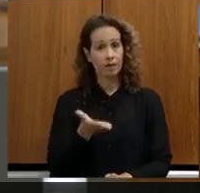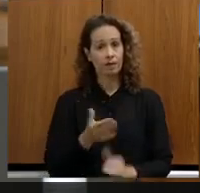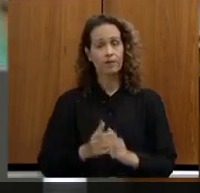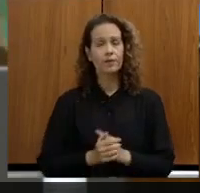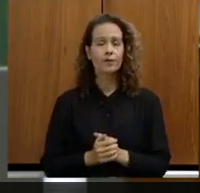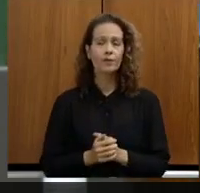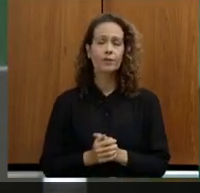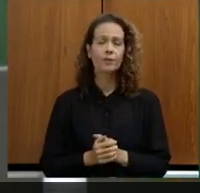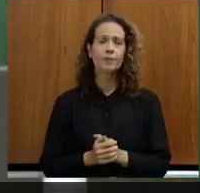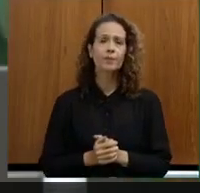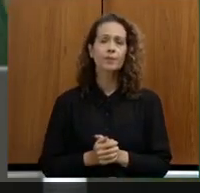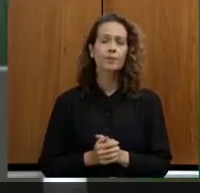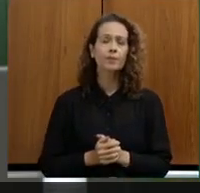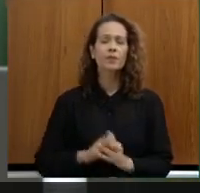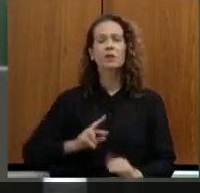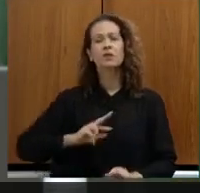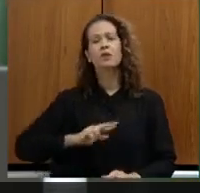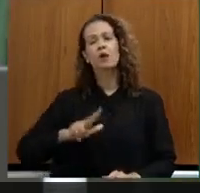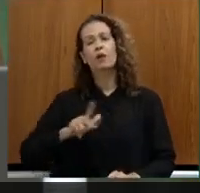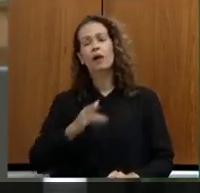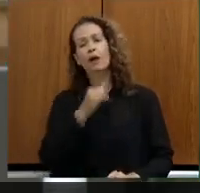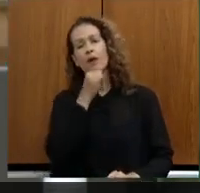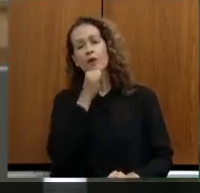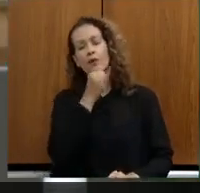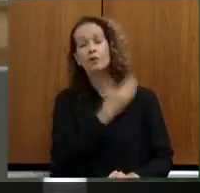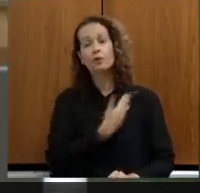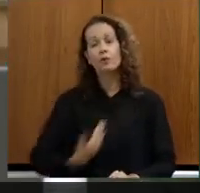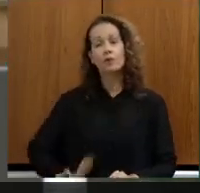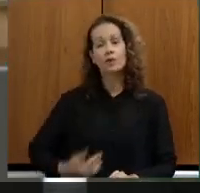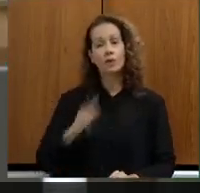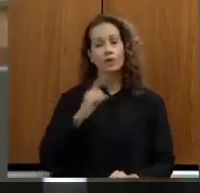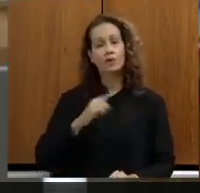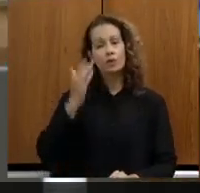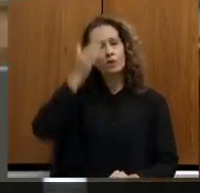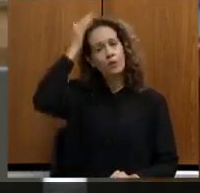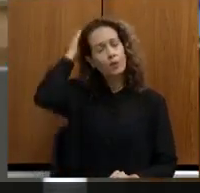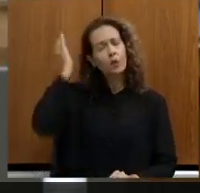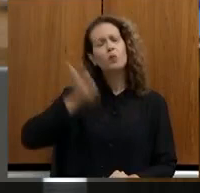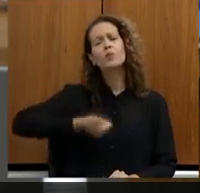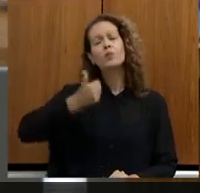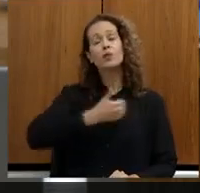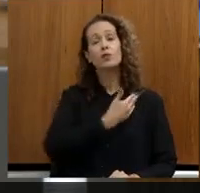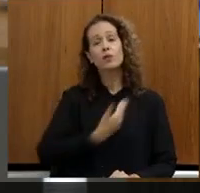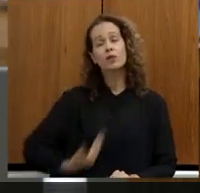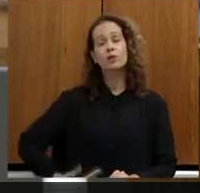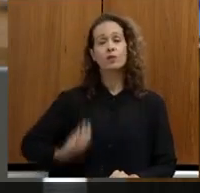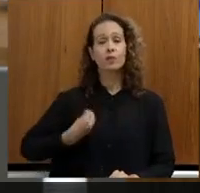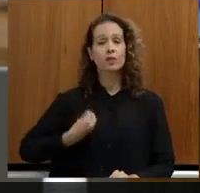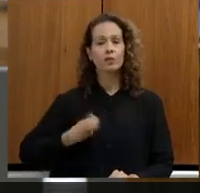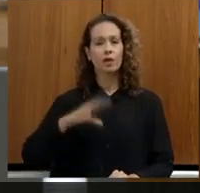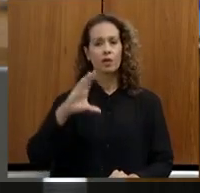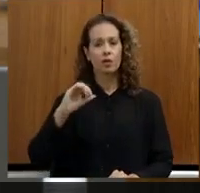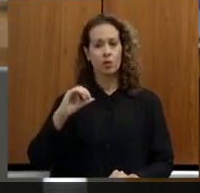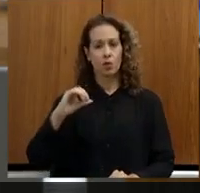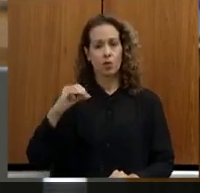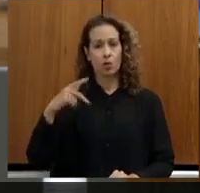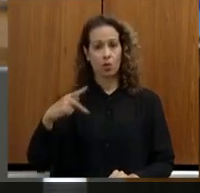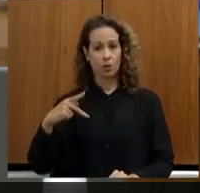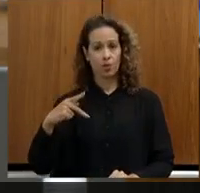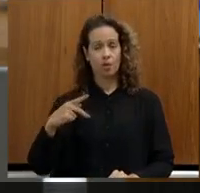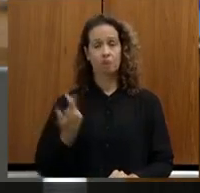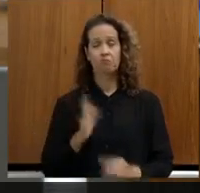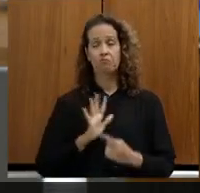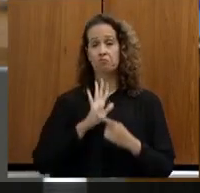é por acaso que o governador Romeu Zema foi o primeiro governador a participar de uma COP mostrando a